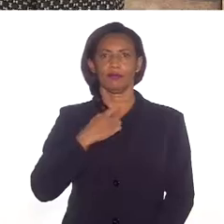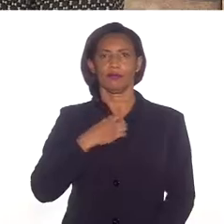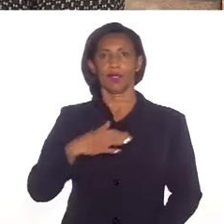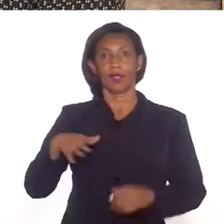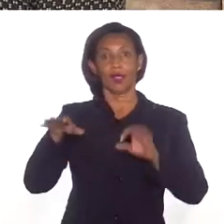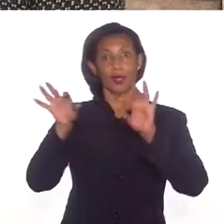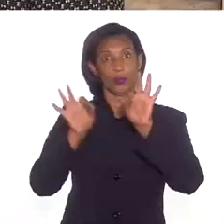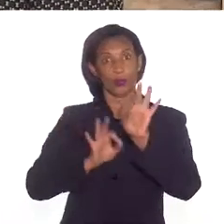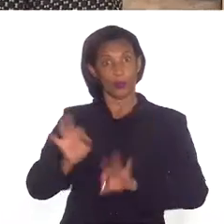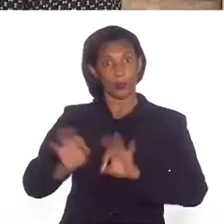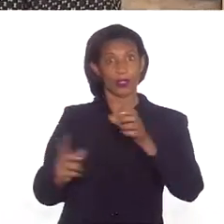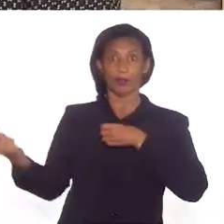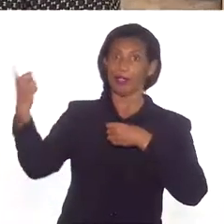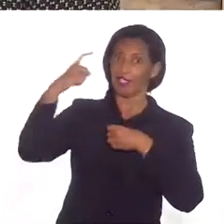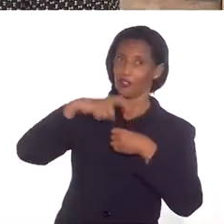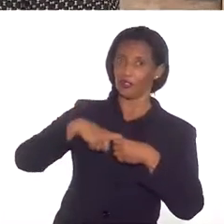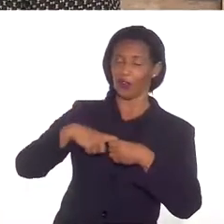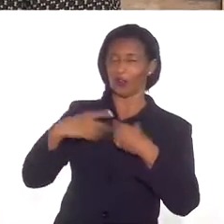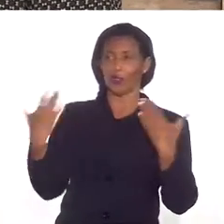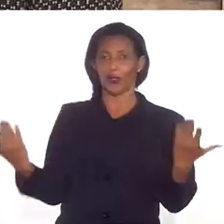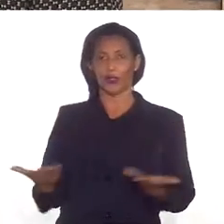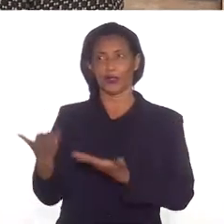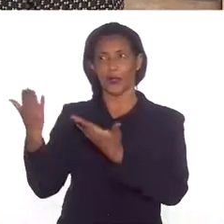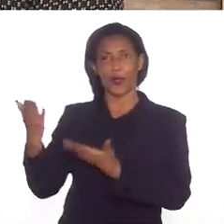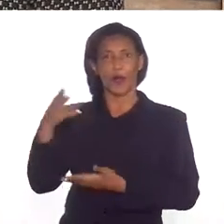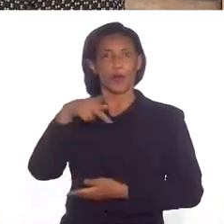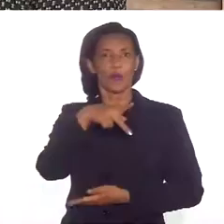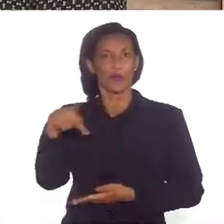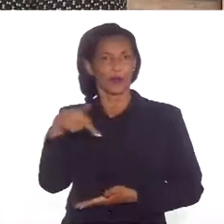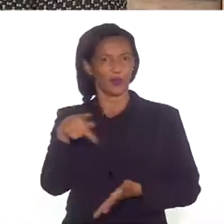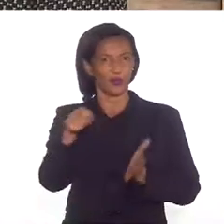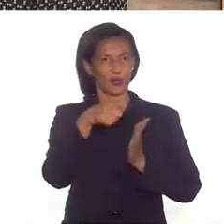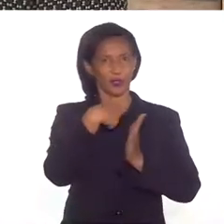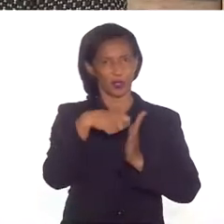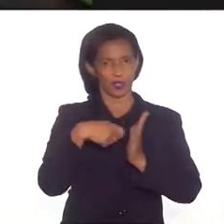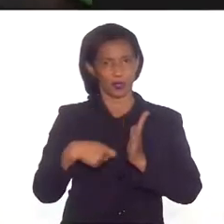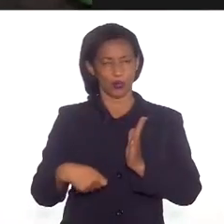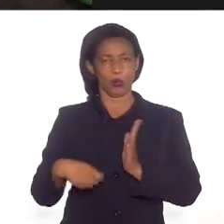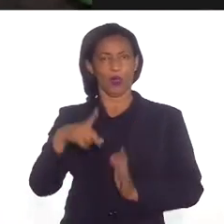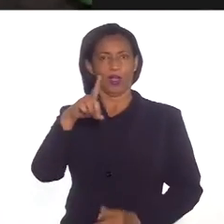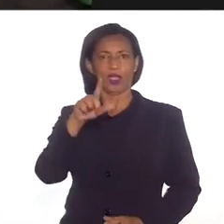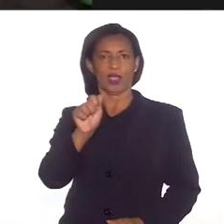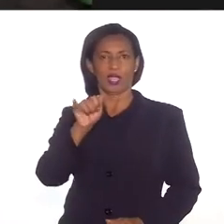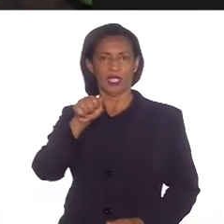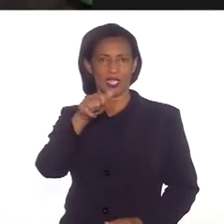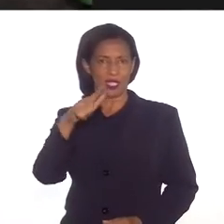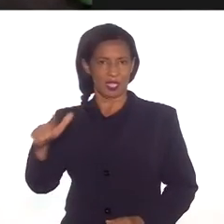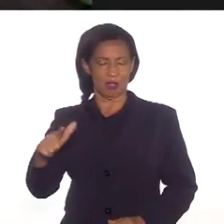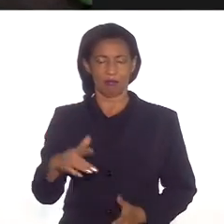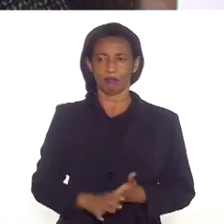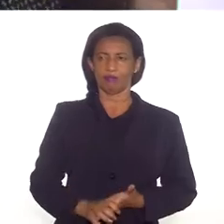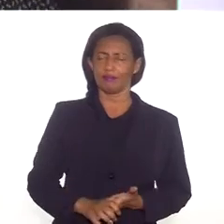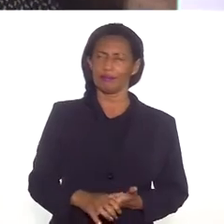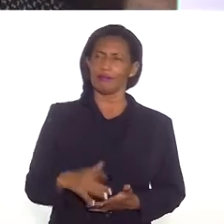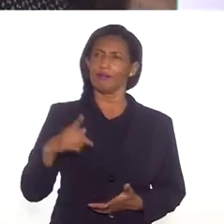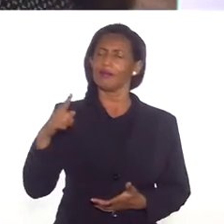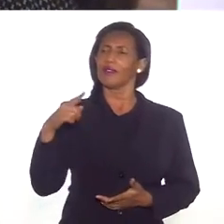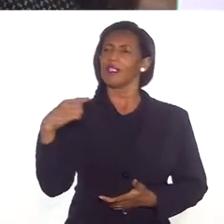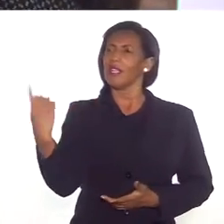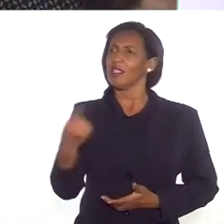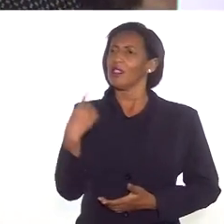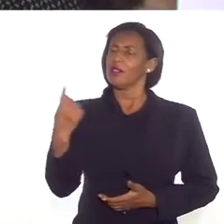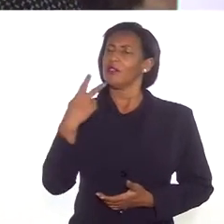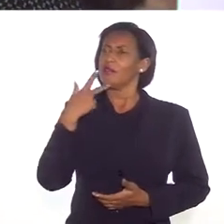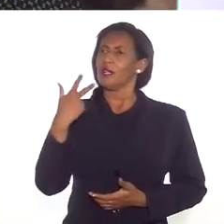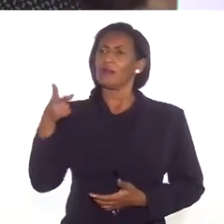O programa Perfil está de volta hoje recebendo o escritor e professor Daniel Munduruku. Daniel, a gente falava um pouquinho